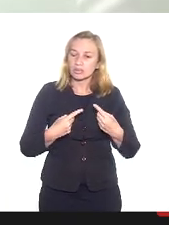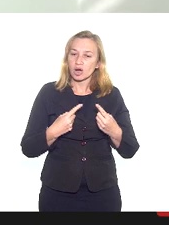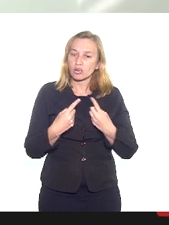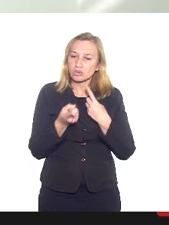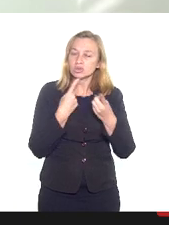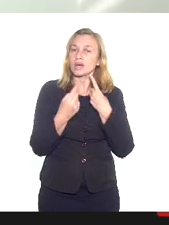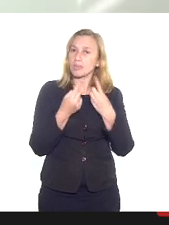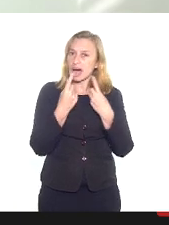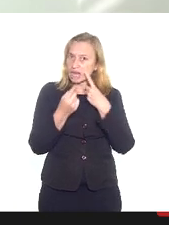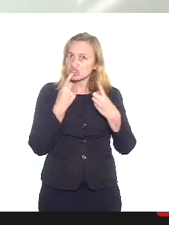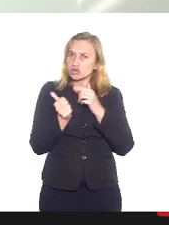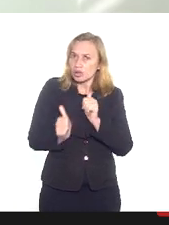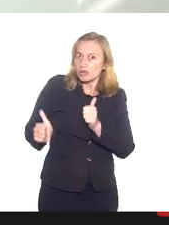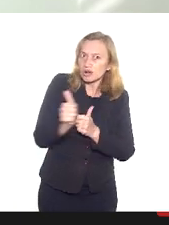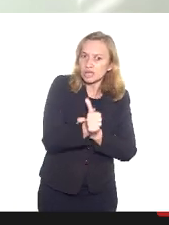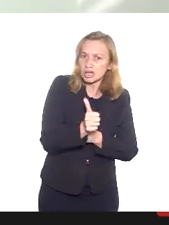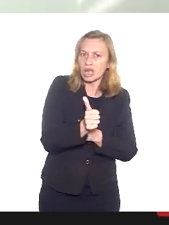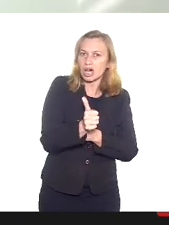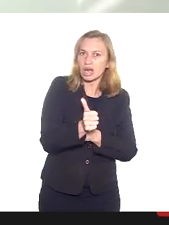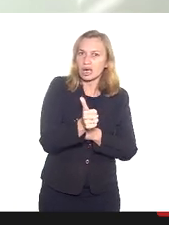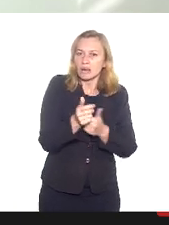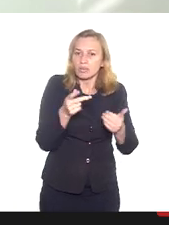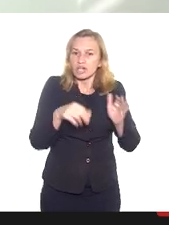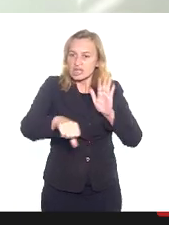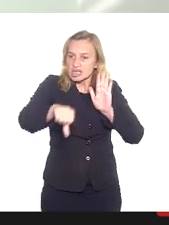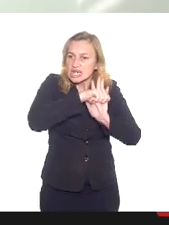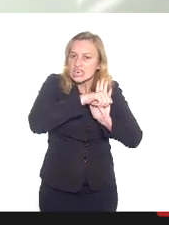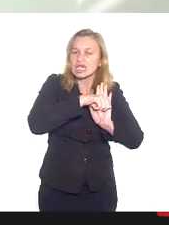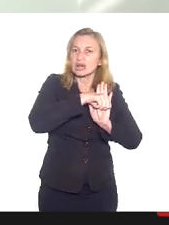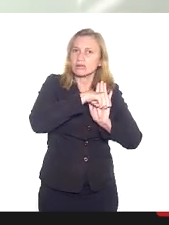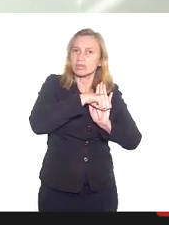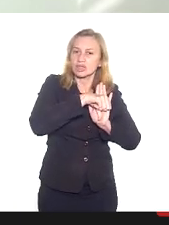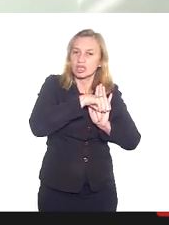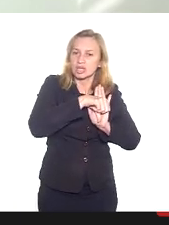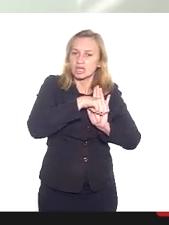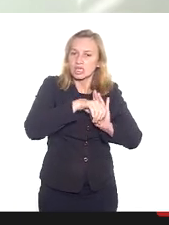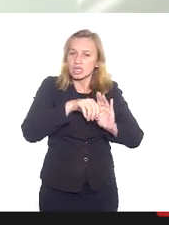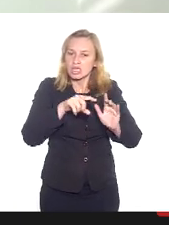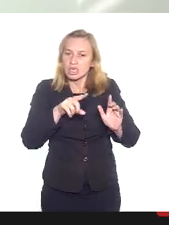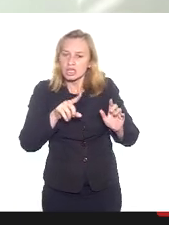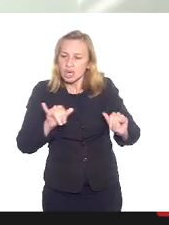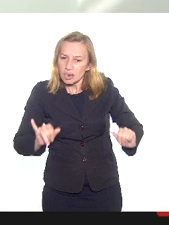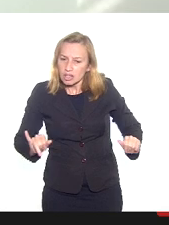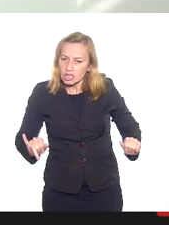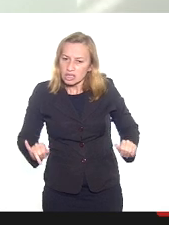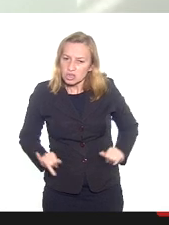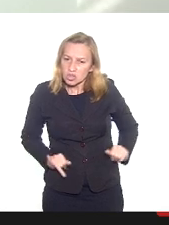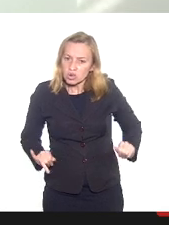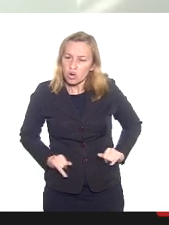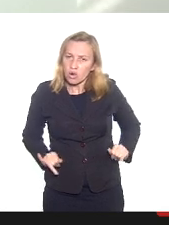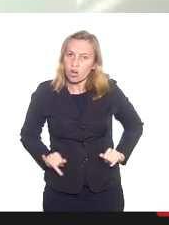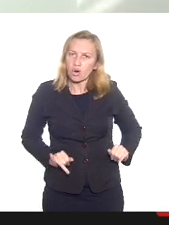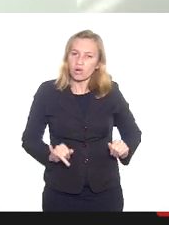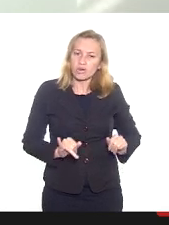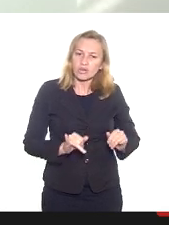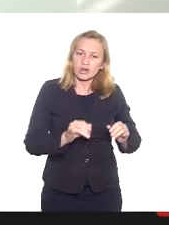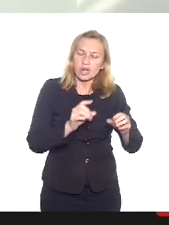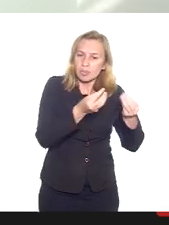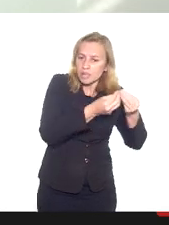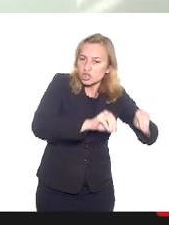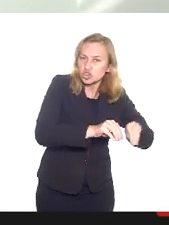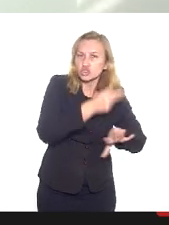horrendo, esse crime que fere pessoas, que machuca pessoas, que destrói